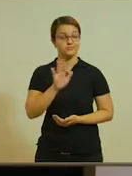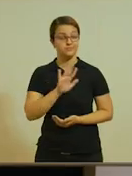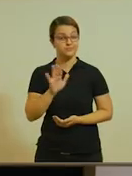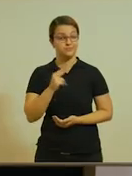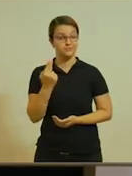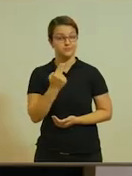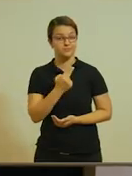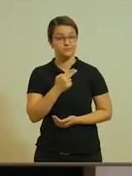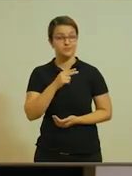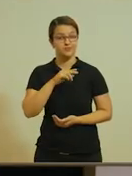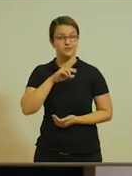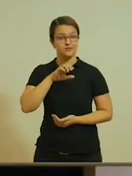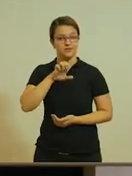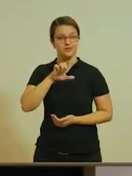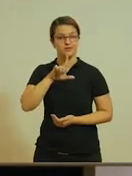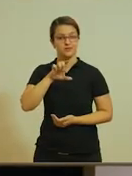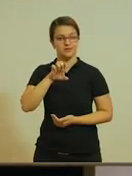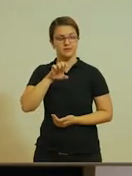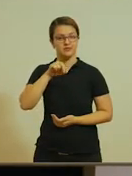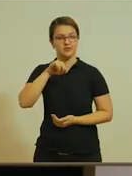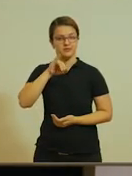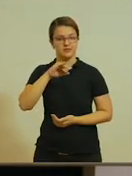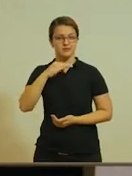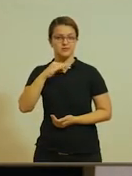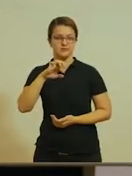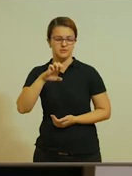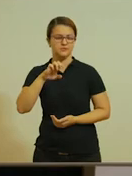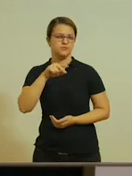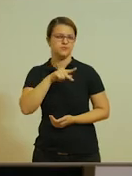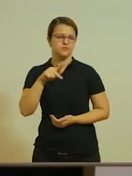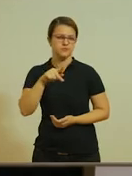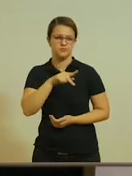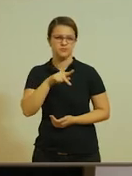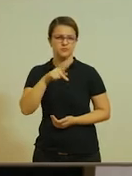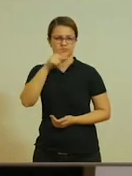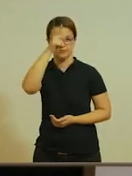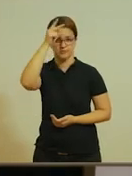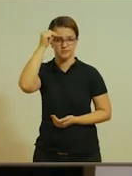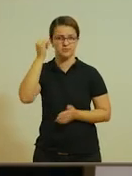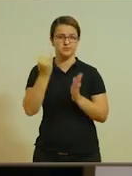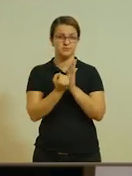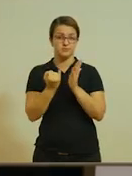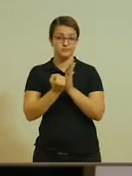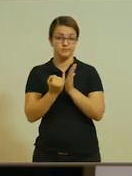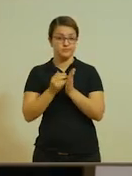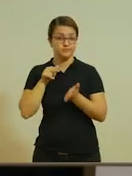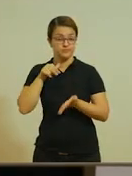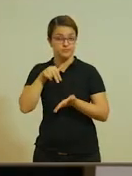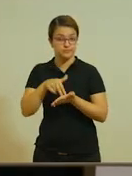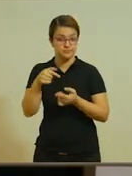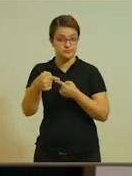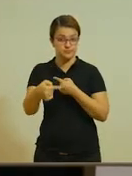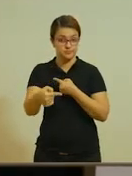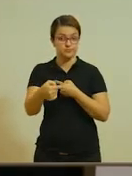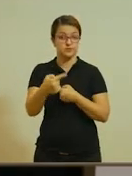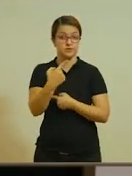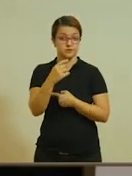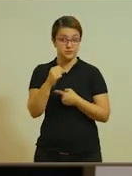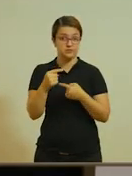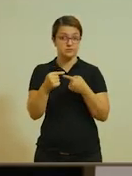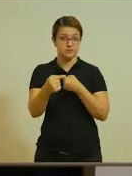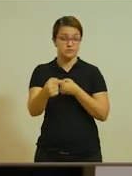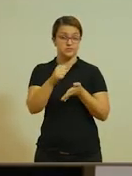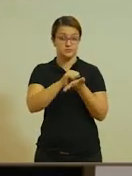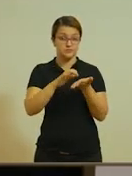Olá, meu nome é Elenice, eu sou professora da Rede Municipal de Itapevi e essa semana eu vim falar um pouquinho para vocês sobre a décima